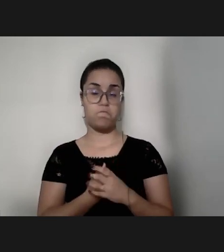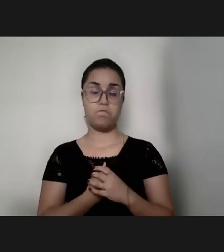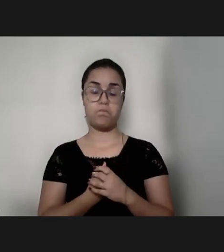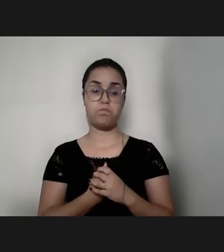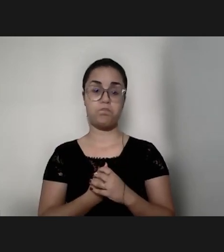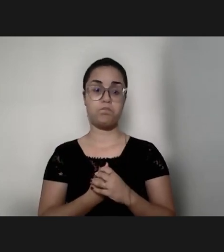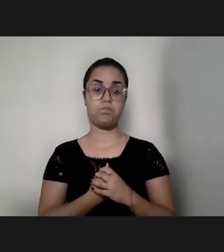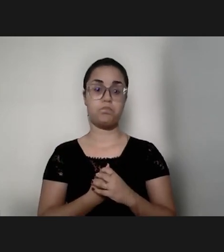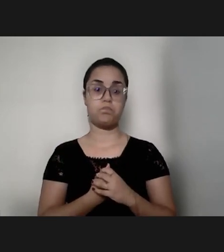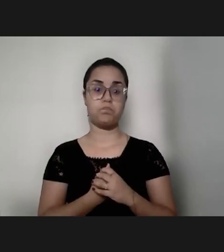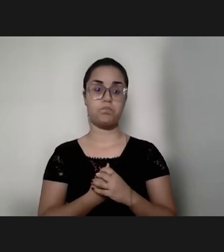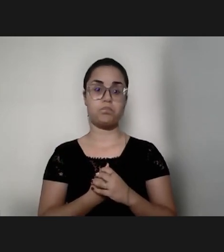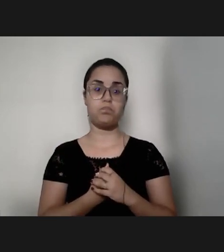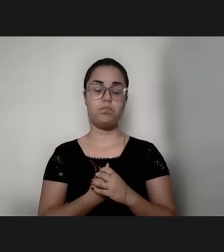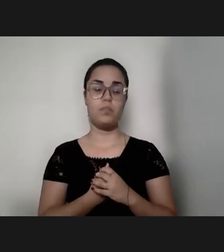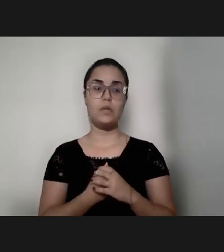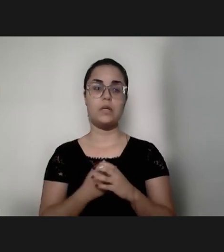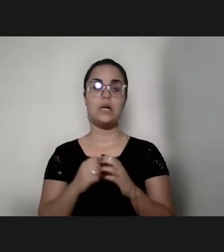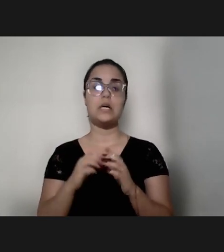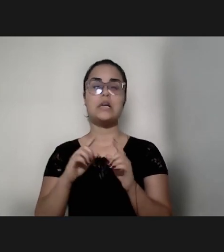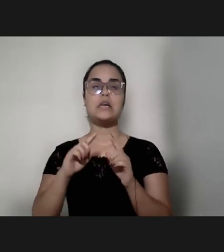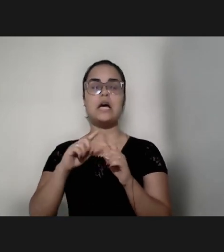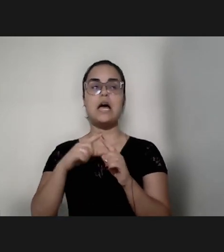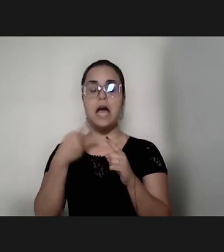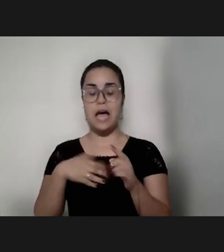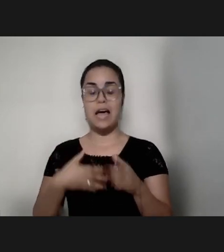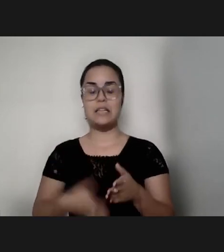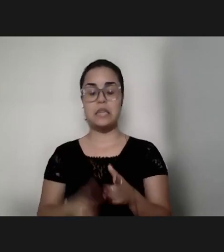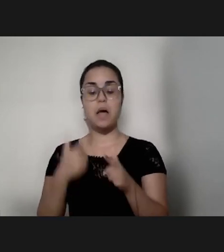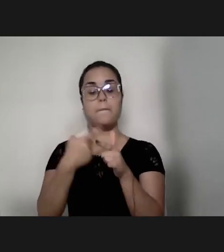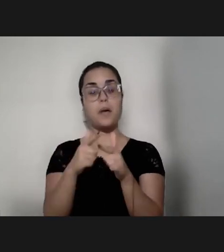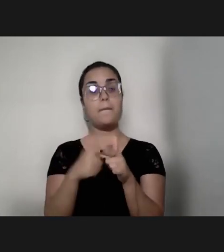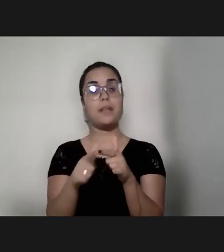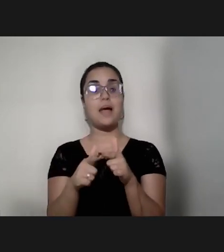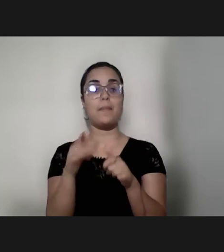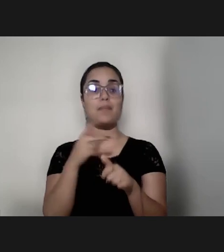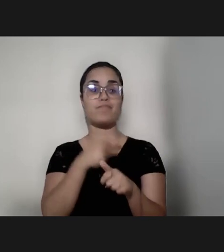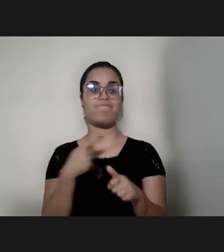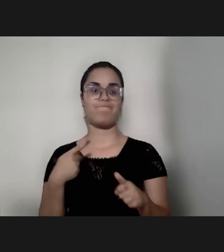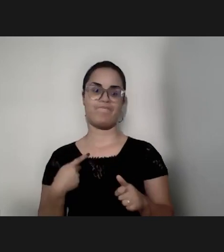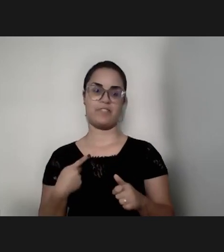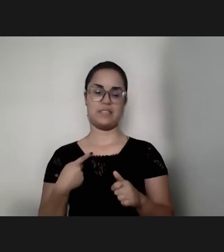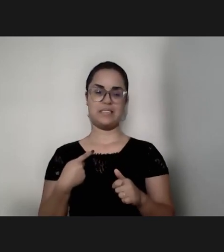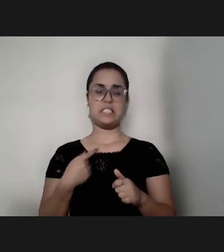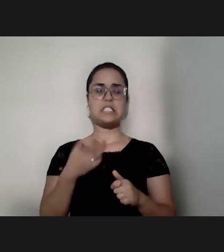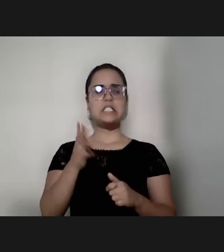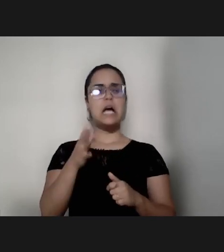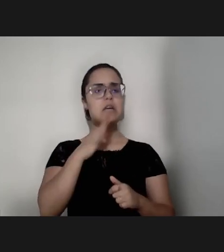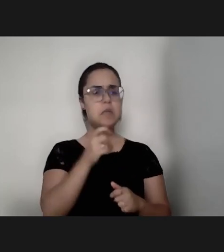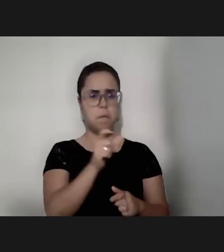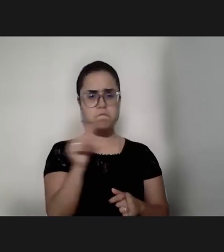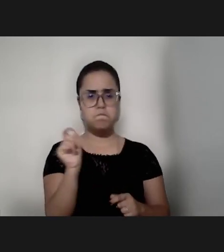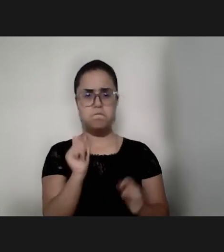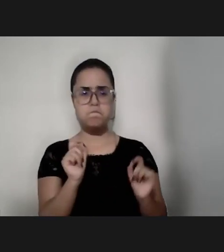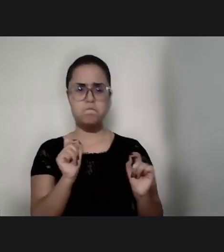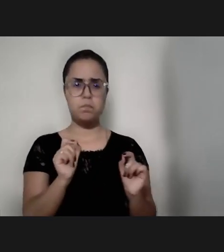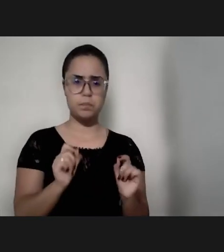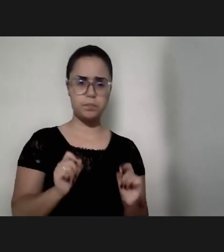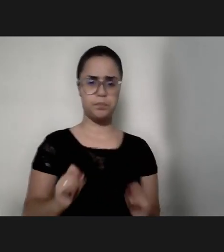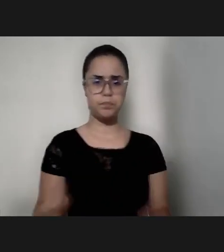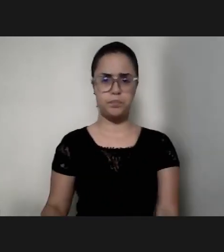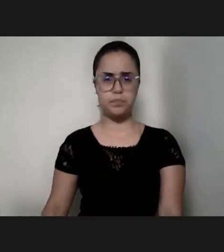nasceu com problema de saúde, né? Não sei se algumas pessoas aqui já conhecem, mas